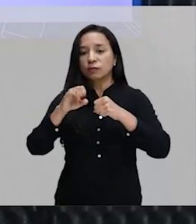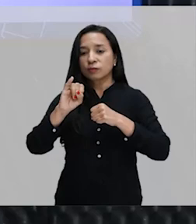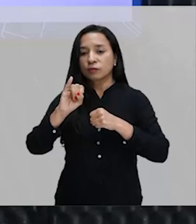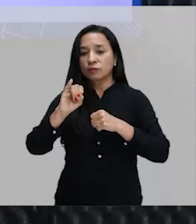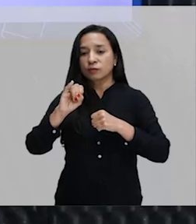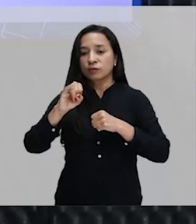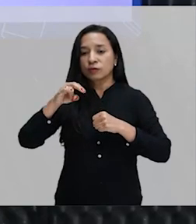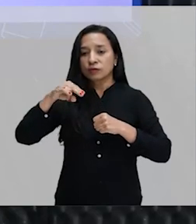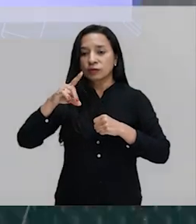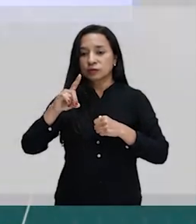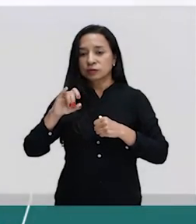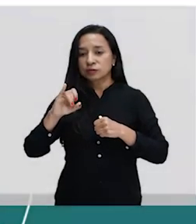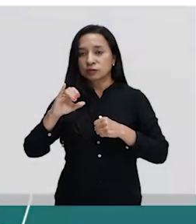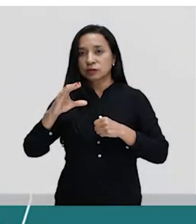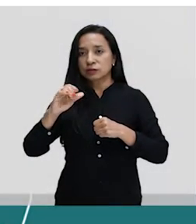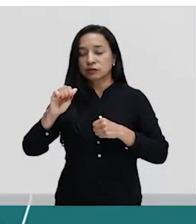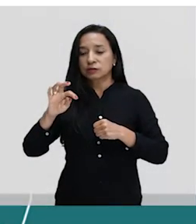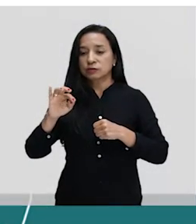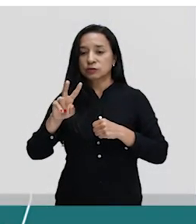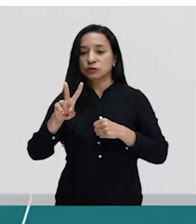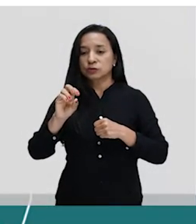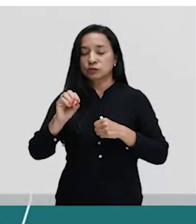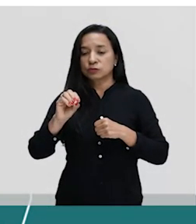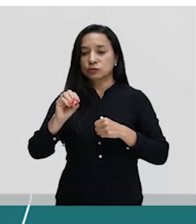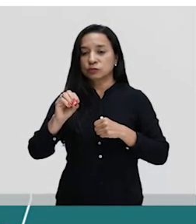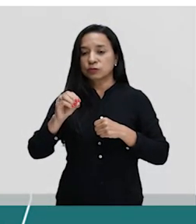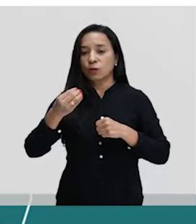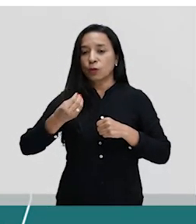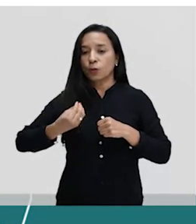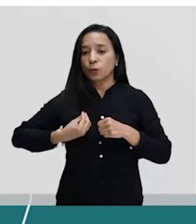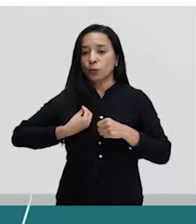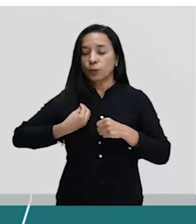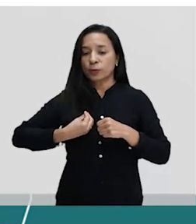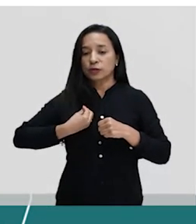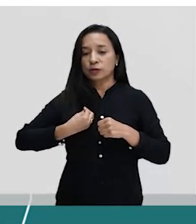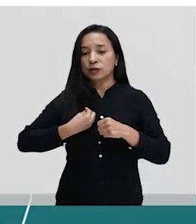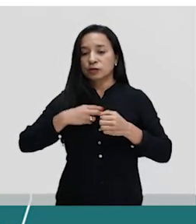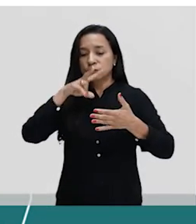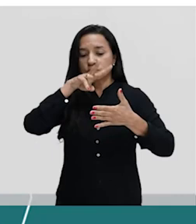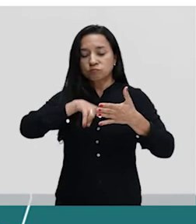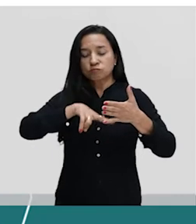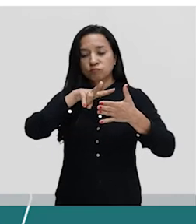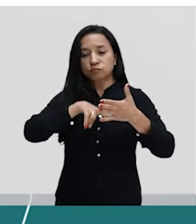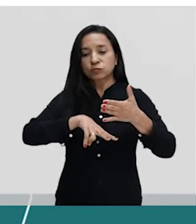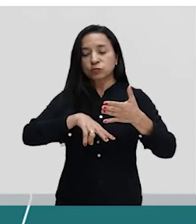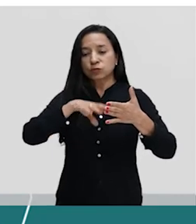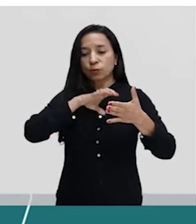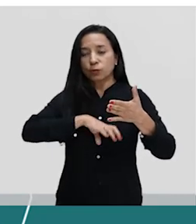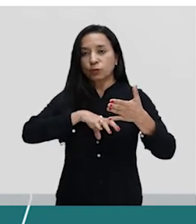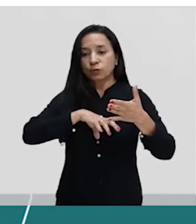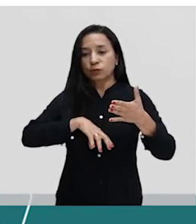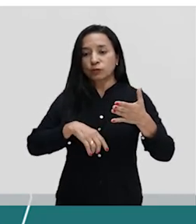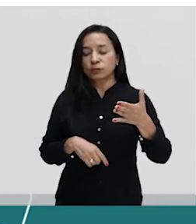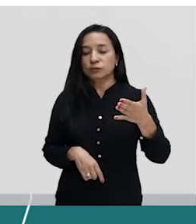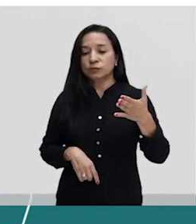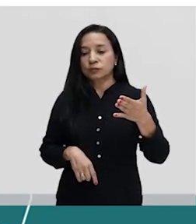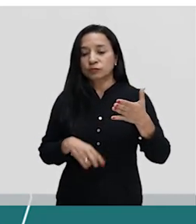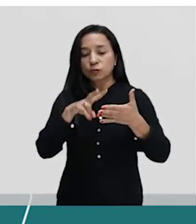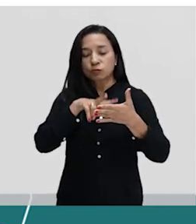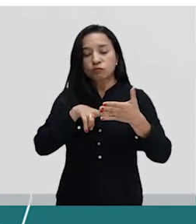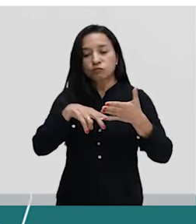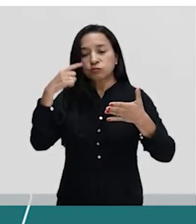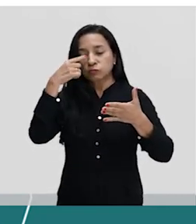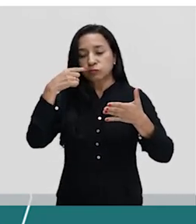fica assim, eu tenho, tu tienes, él, ella tiene, nosotros ou nosotras tenemos,